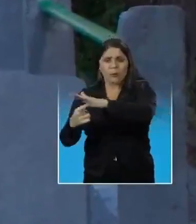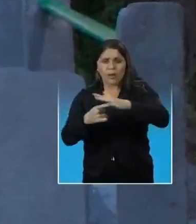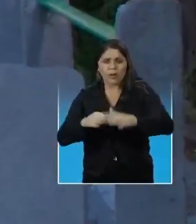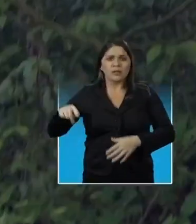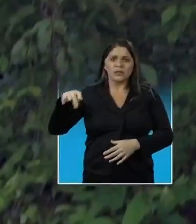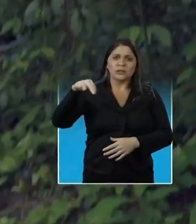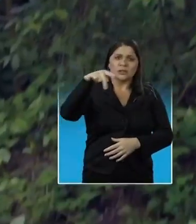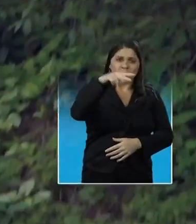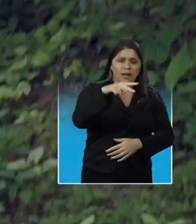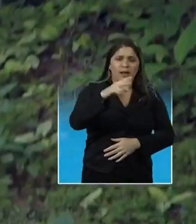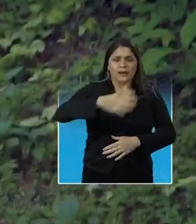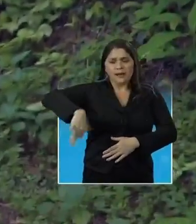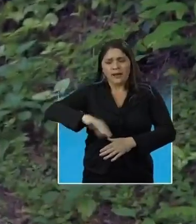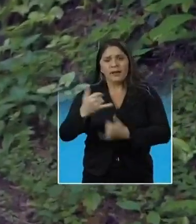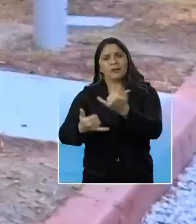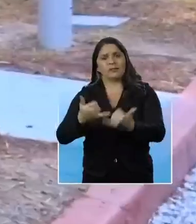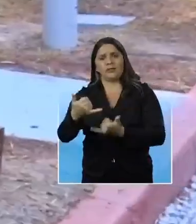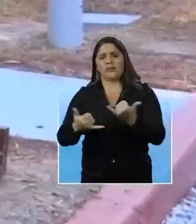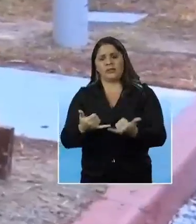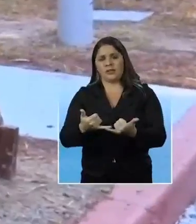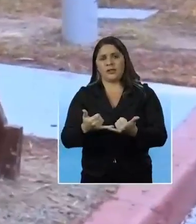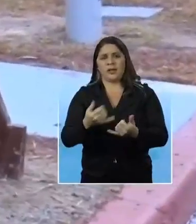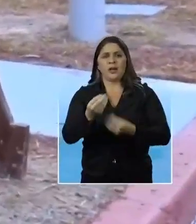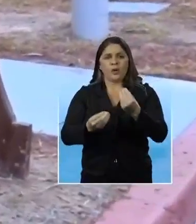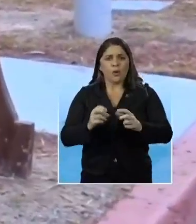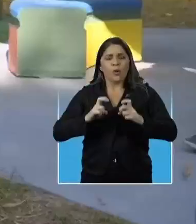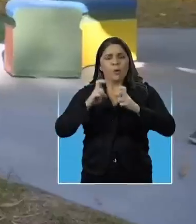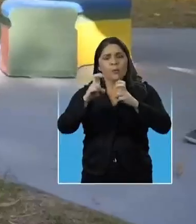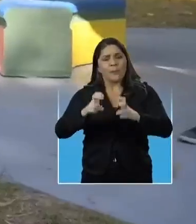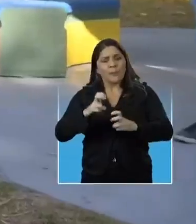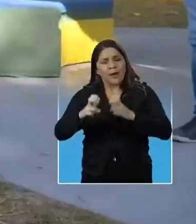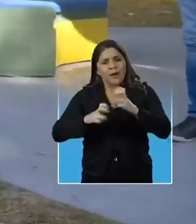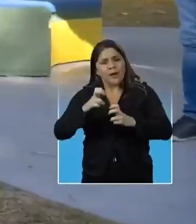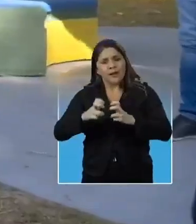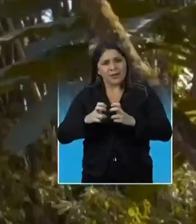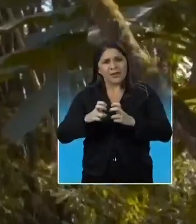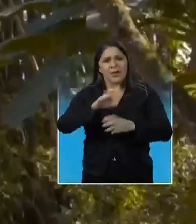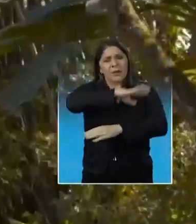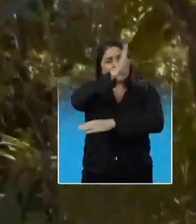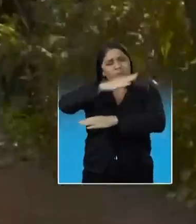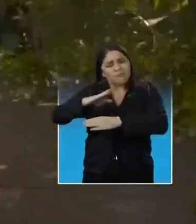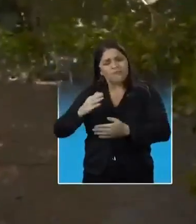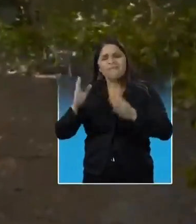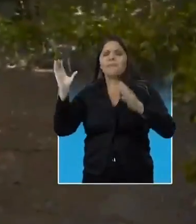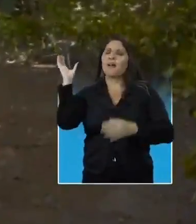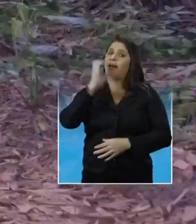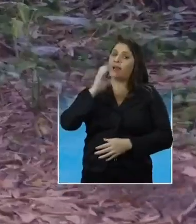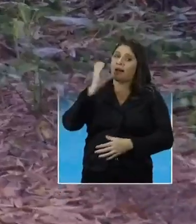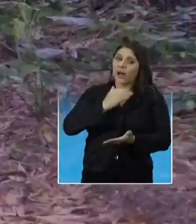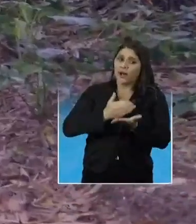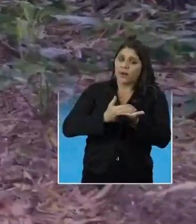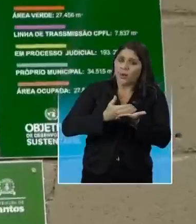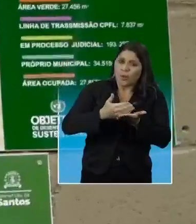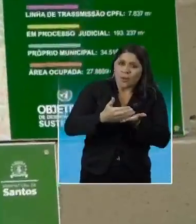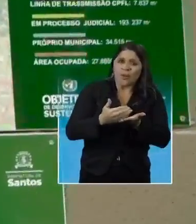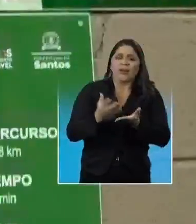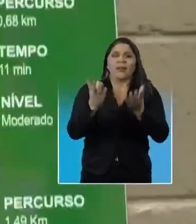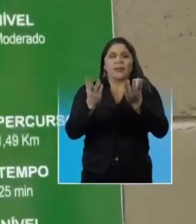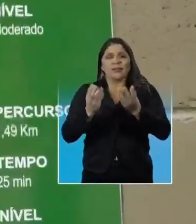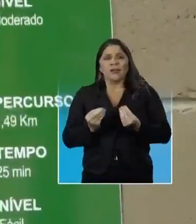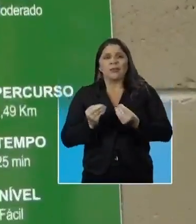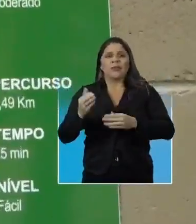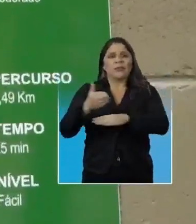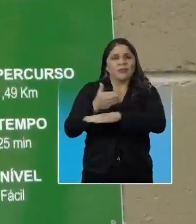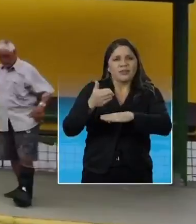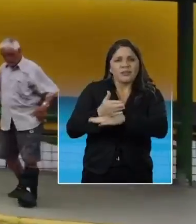escadarias e áreas de lazer. Como o Parque dos Morros, que logo vai começar a receber visitas agendadas e